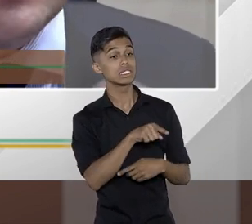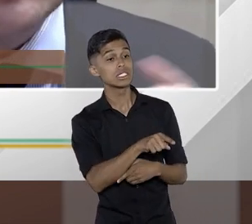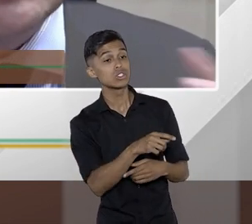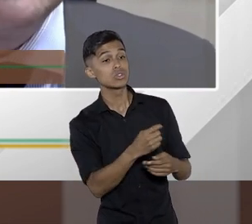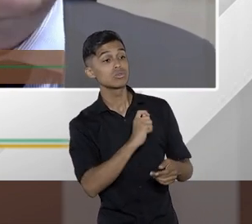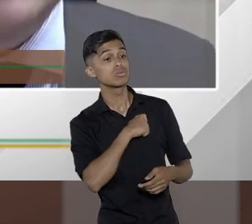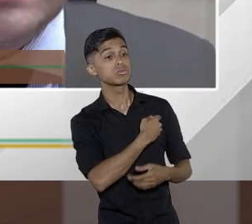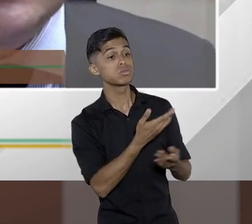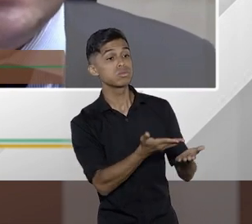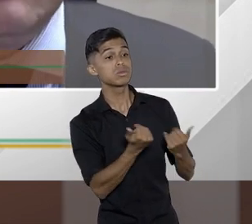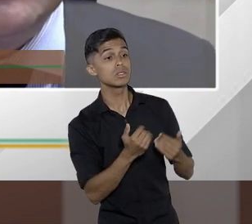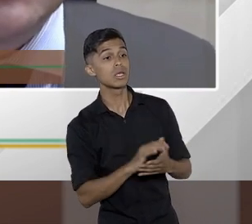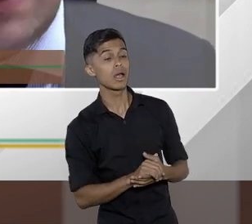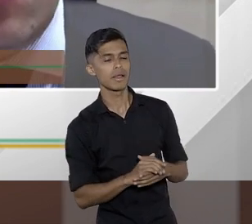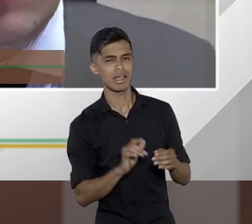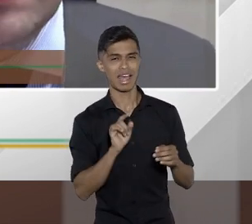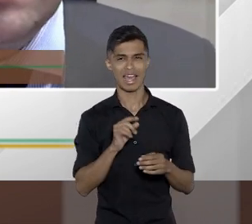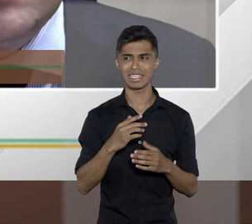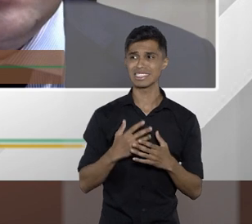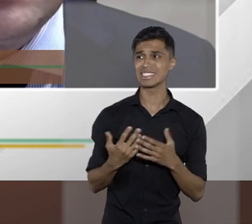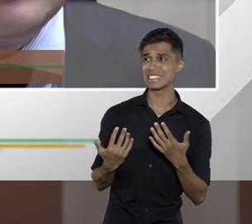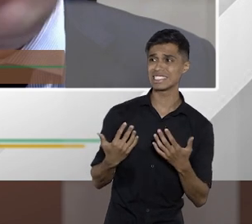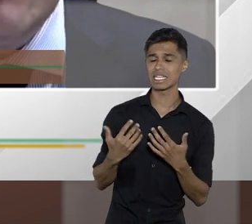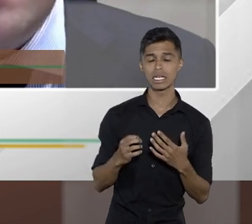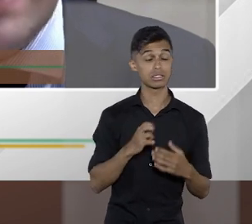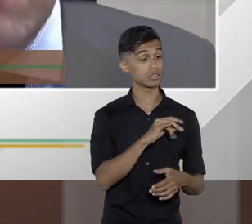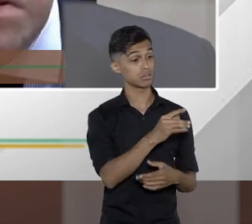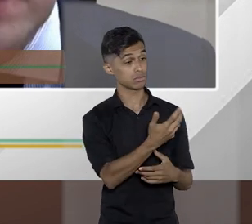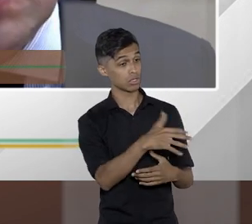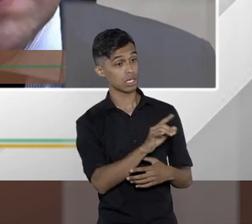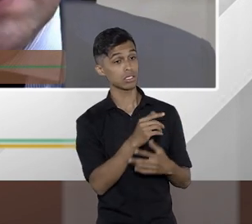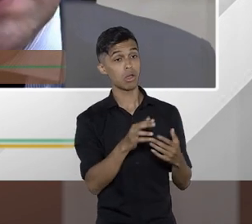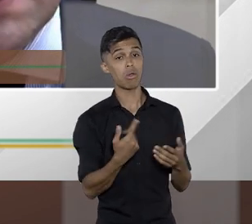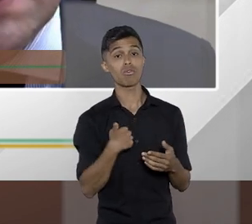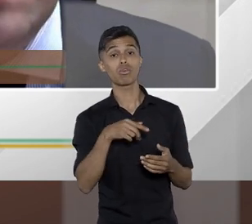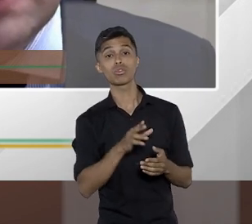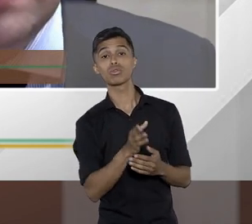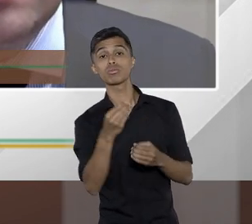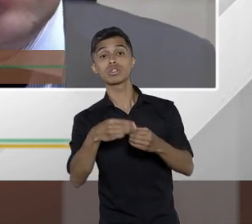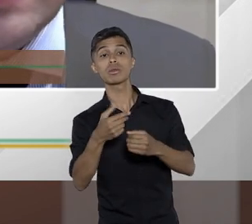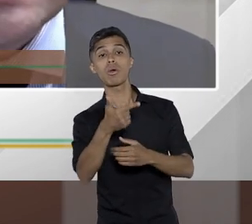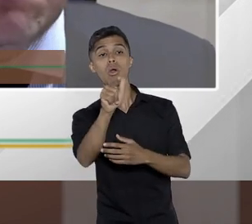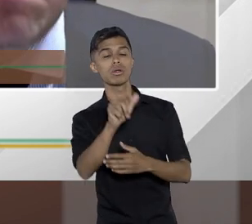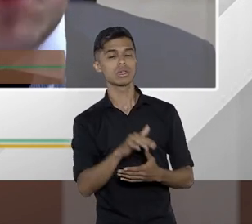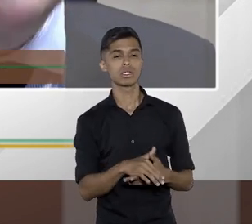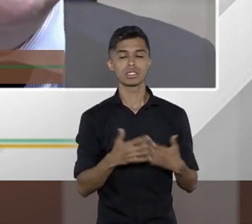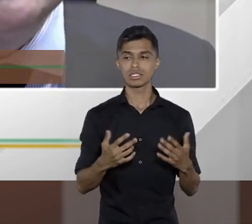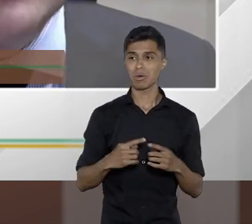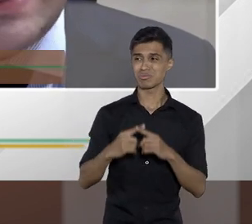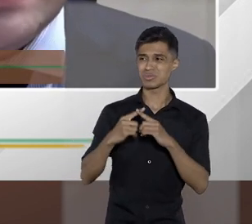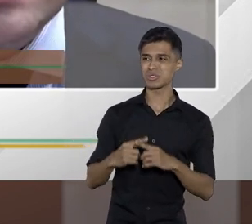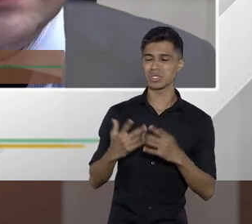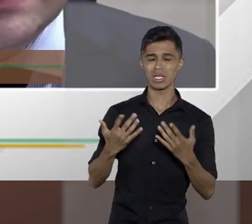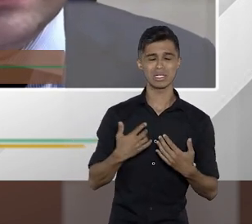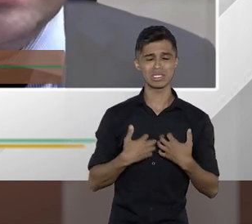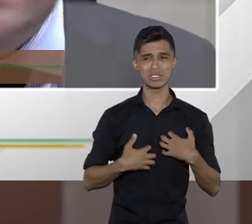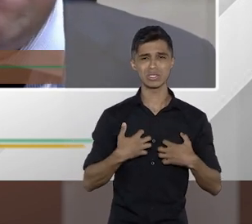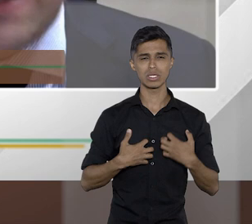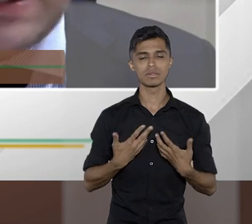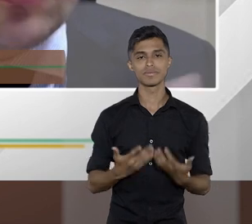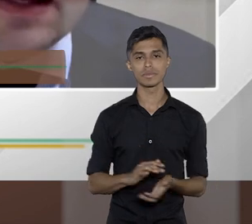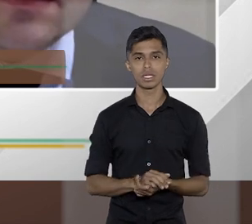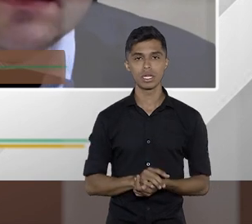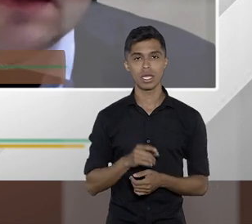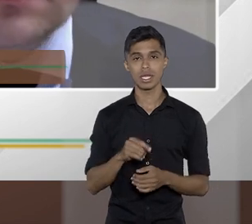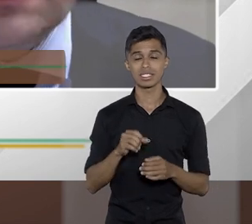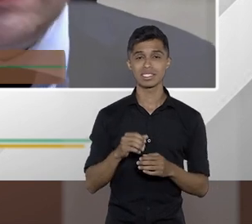E fica gerando aquela guerra fiscal e que não é benéfico para a sociedade. Então, essa publicidade que